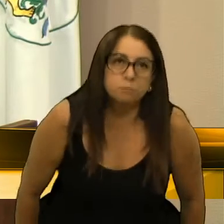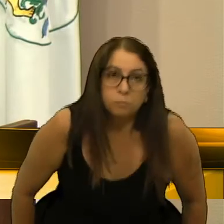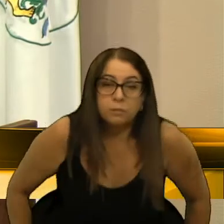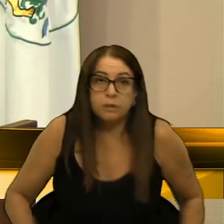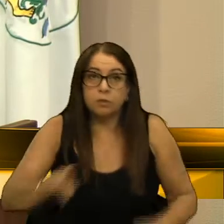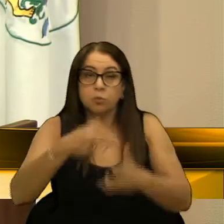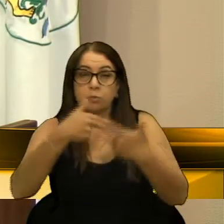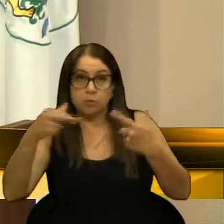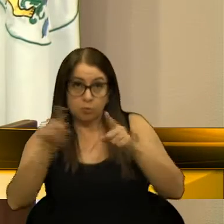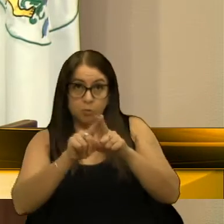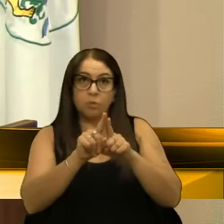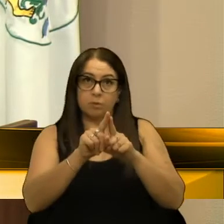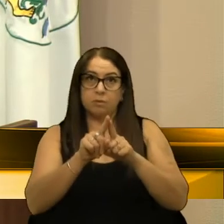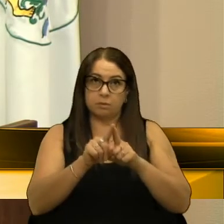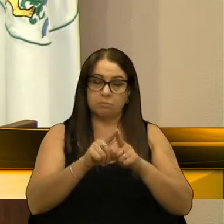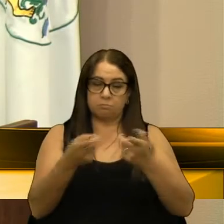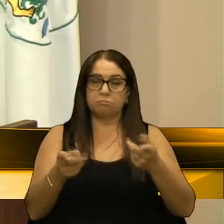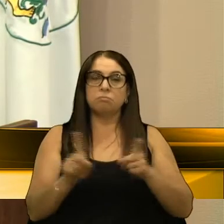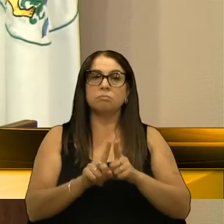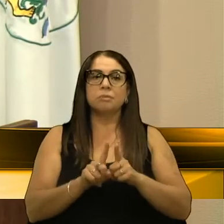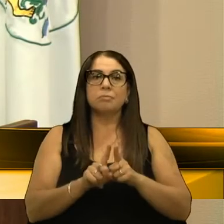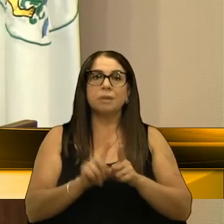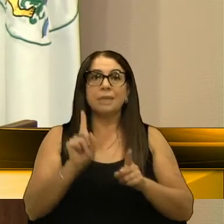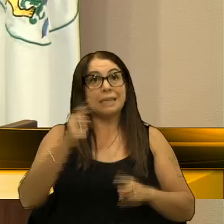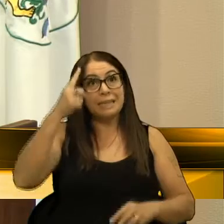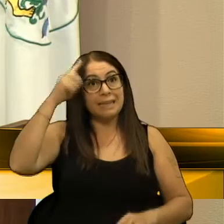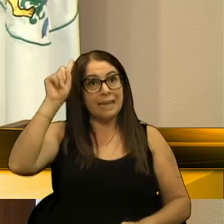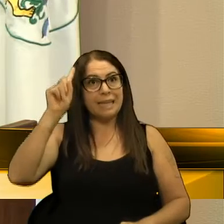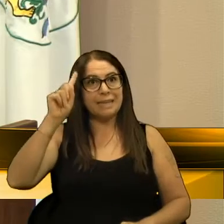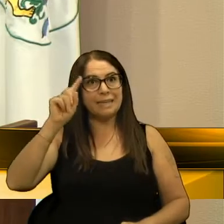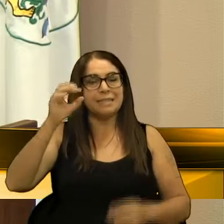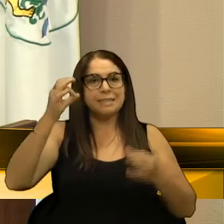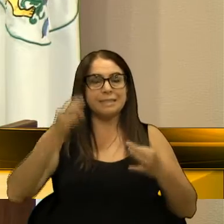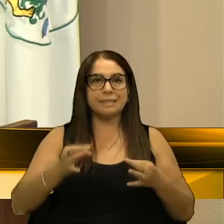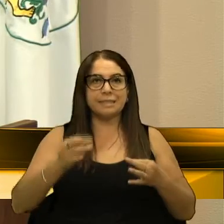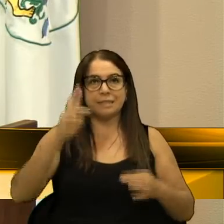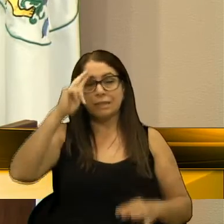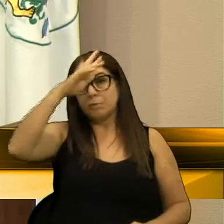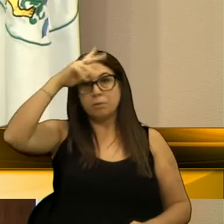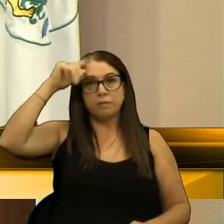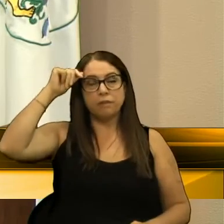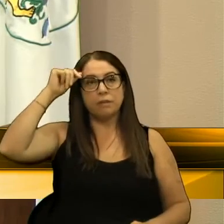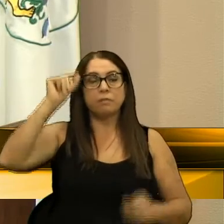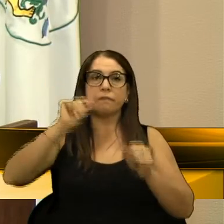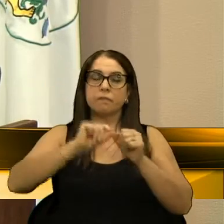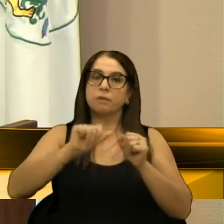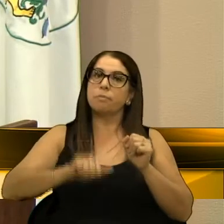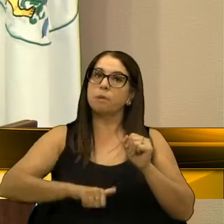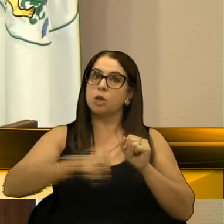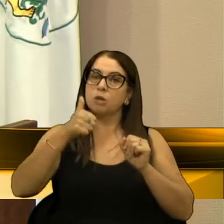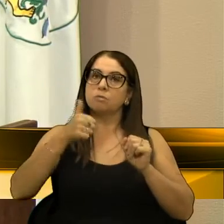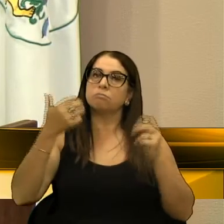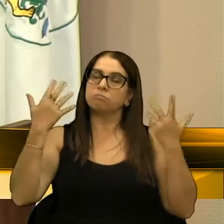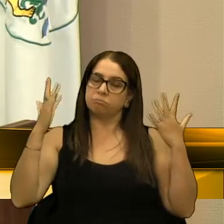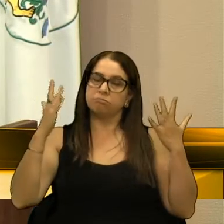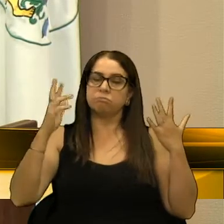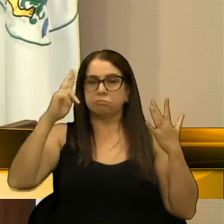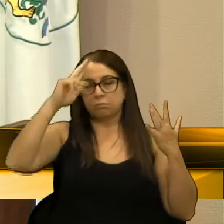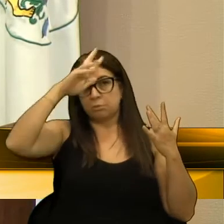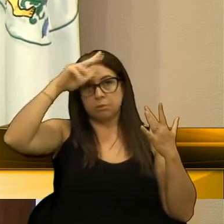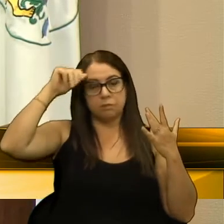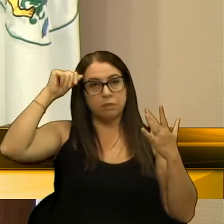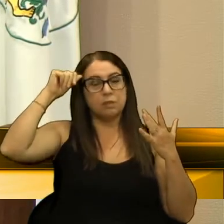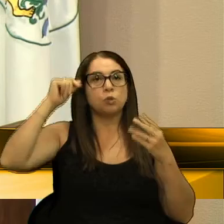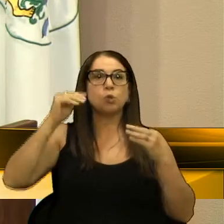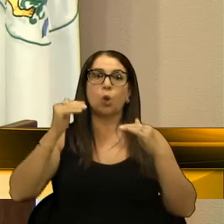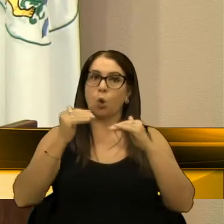Mas a ideia e a convicção do prefeito é fazer o melhor. Parabenizo o prefeito e